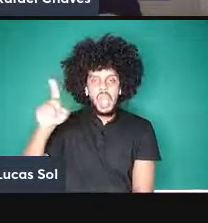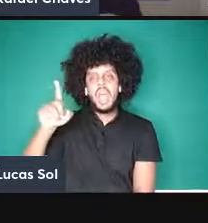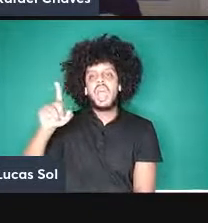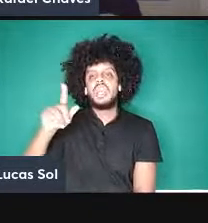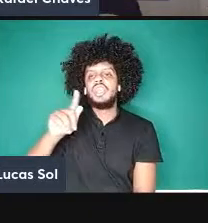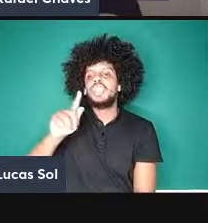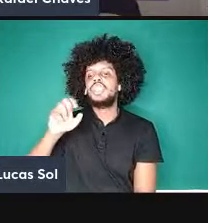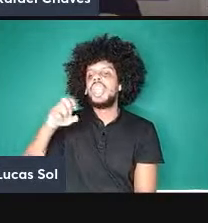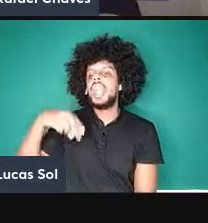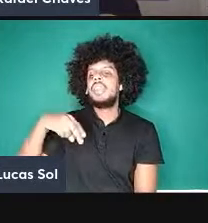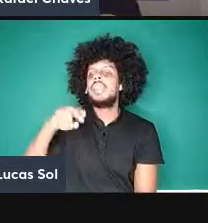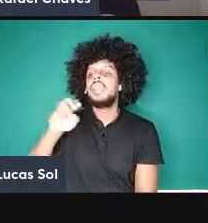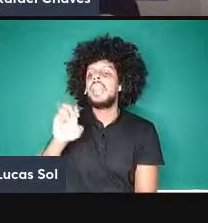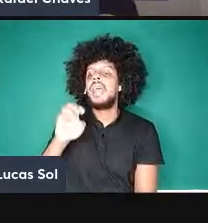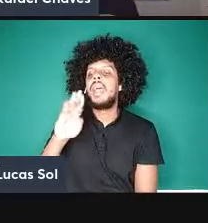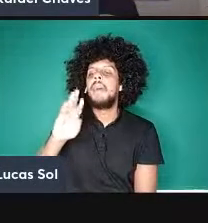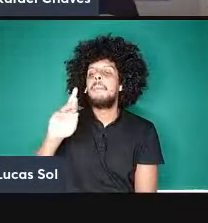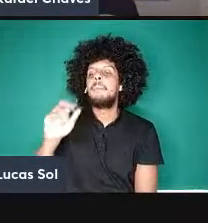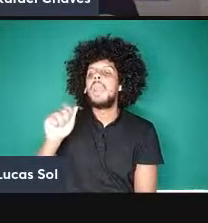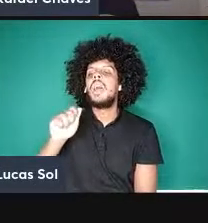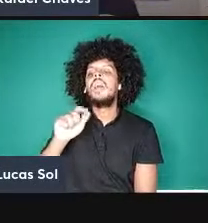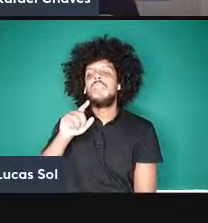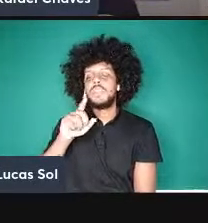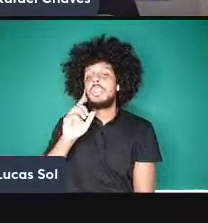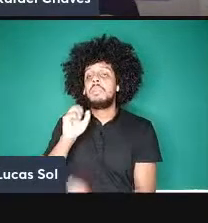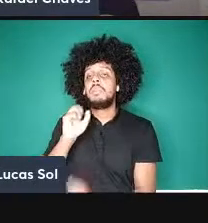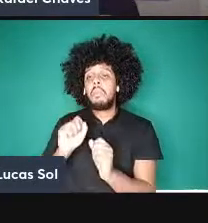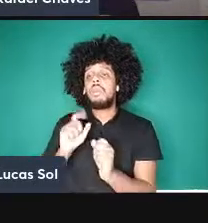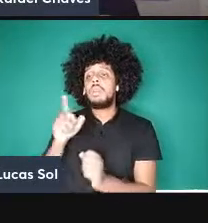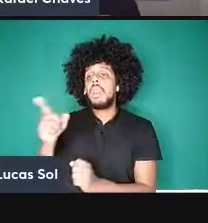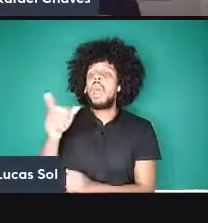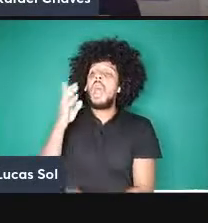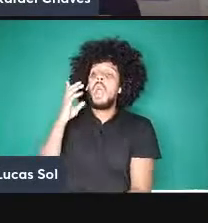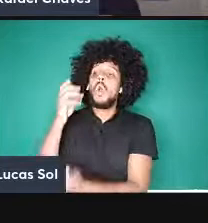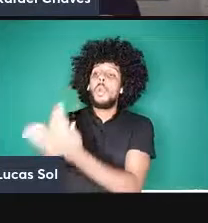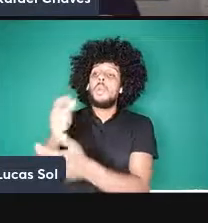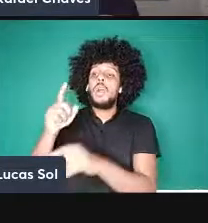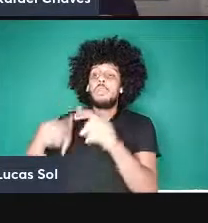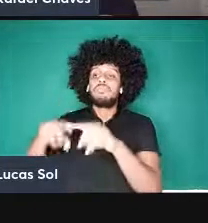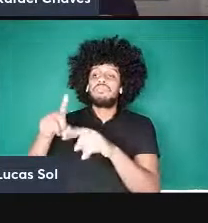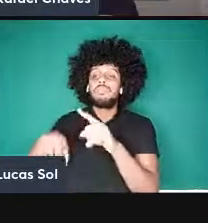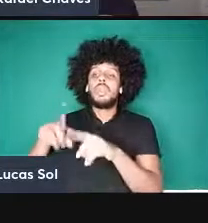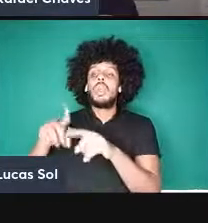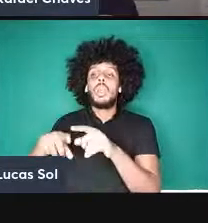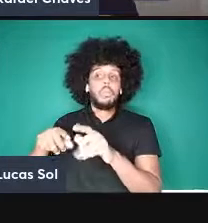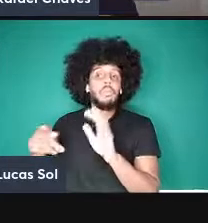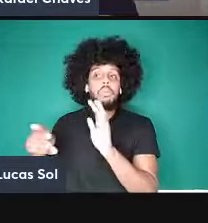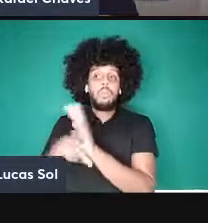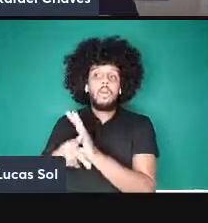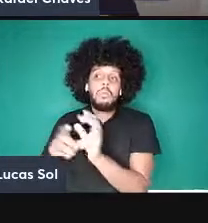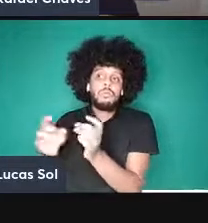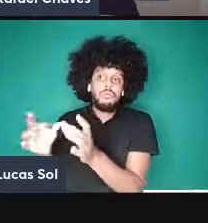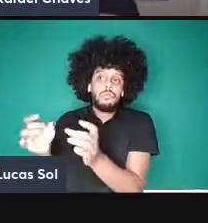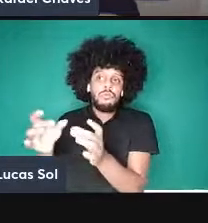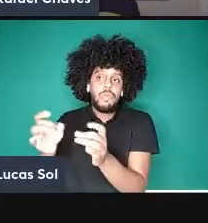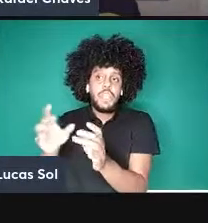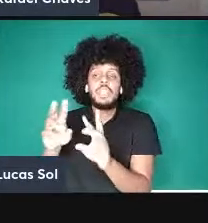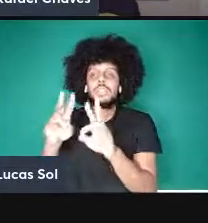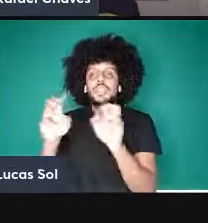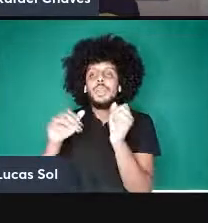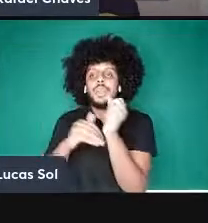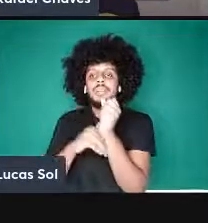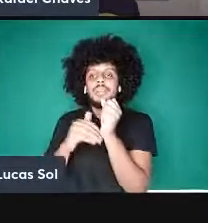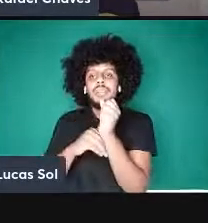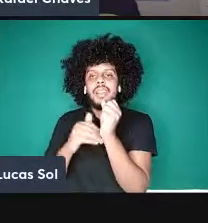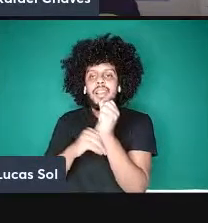você pode ir lá e comprar um dispositivo comercial de criptografia quântica essa